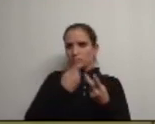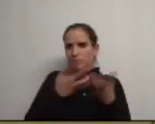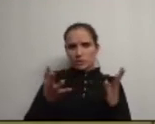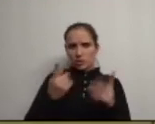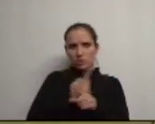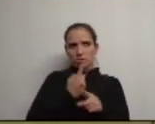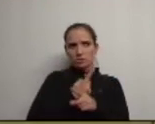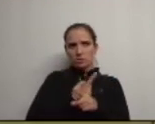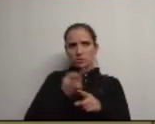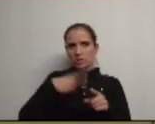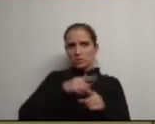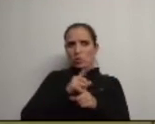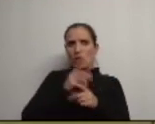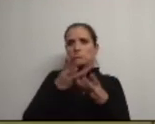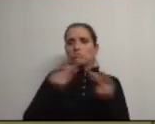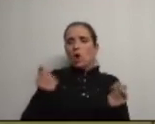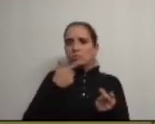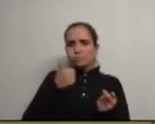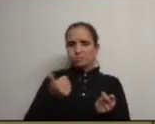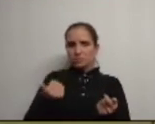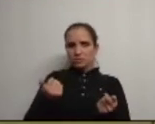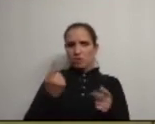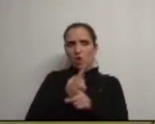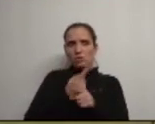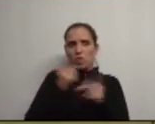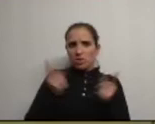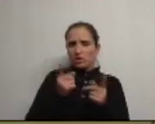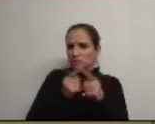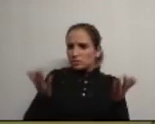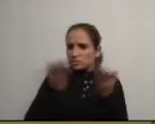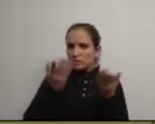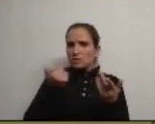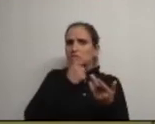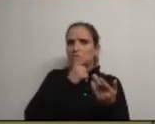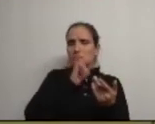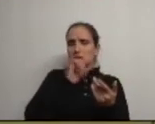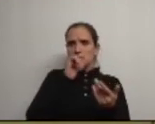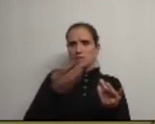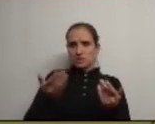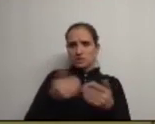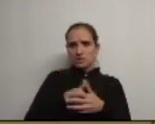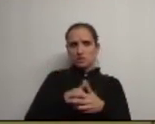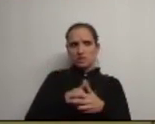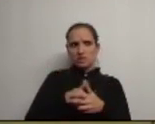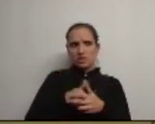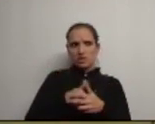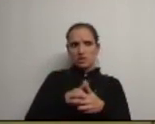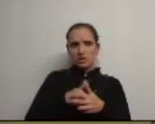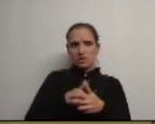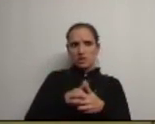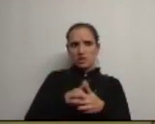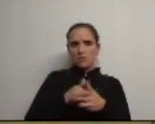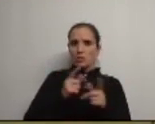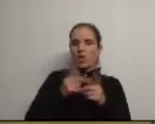que não há solução neste momento e coisas pequeninas de gestão que não estão dizendo era muito mais